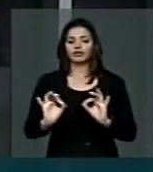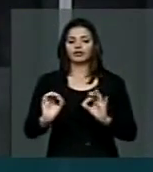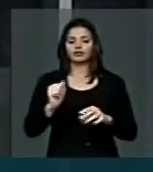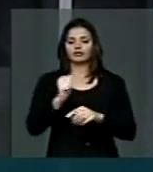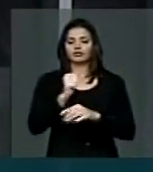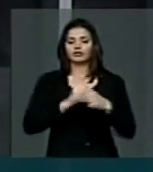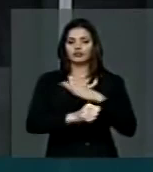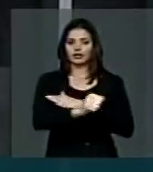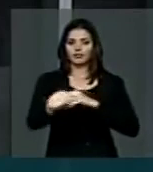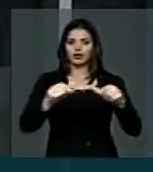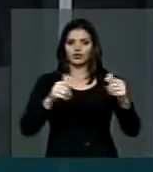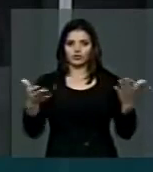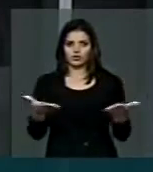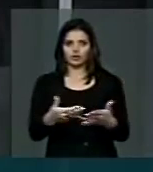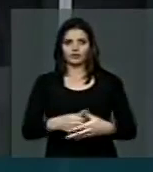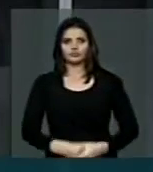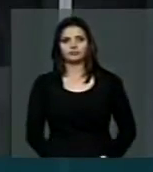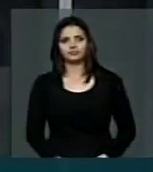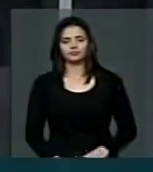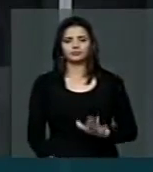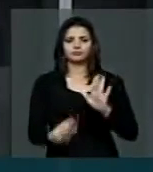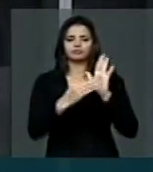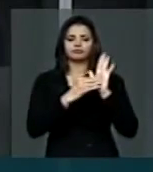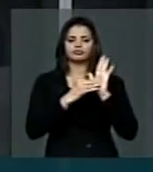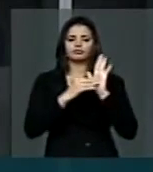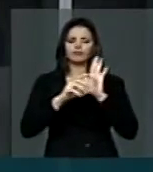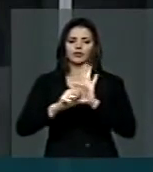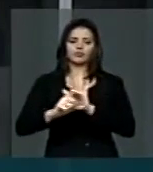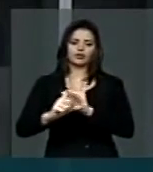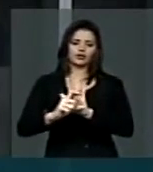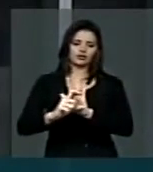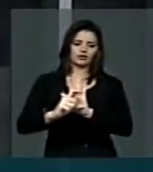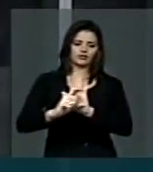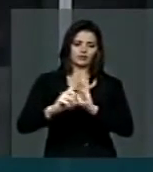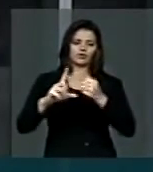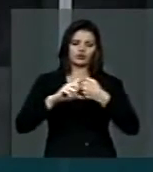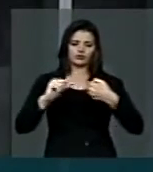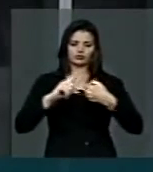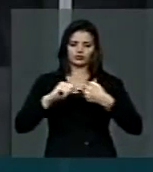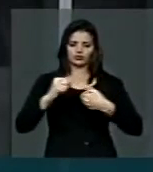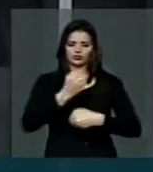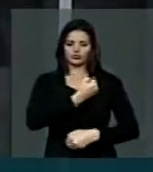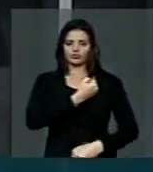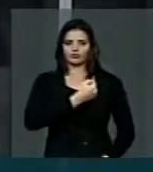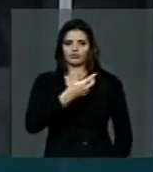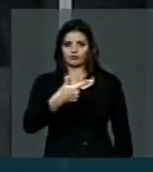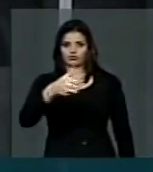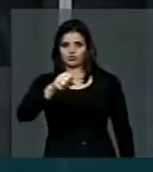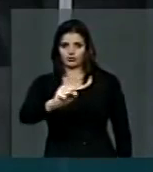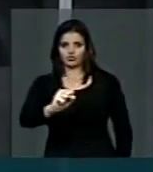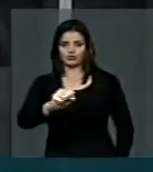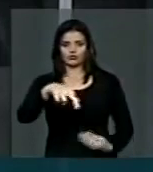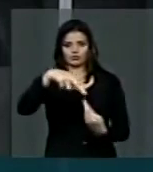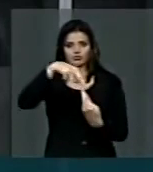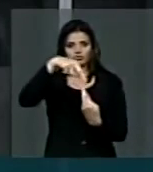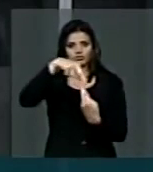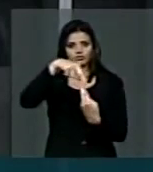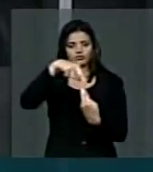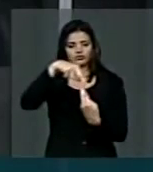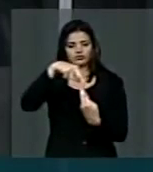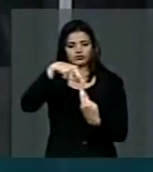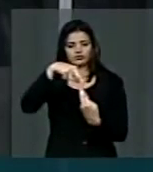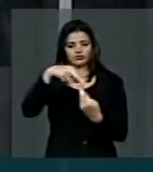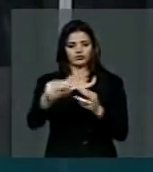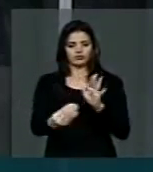mandatos agora acrescenta-se o parágrafo no artigo 28 inciso no